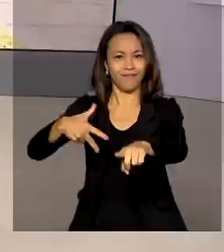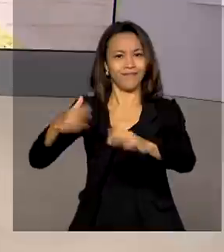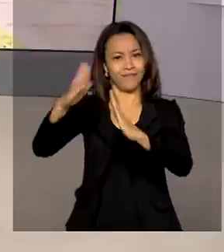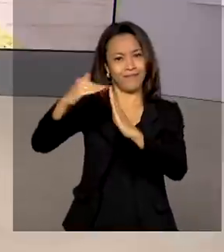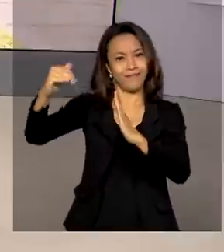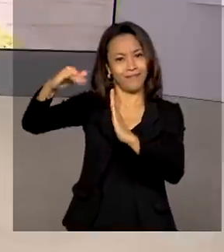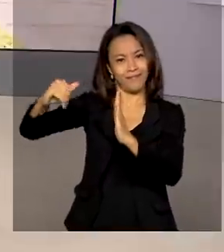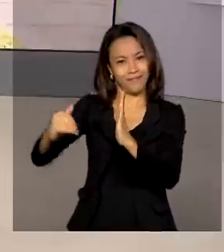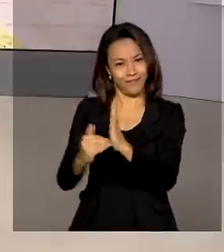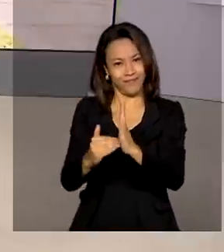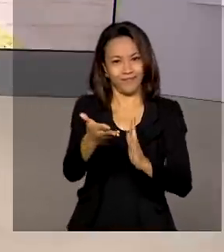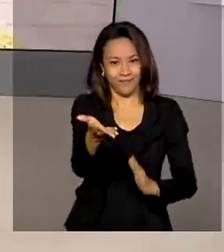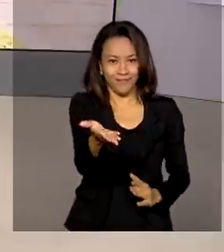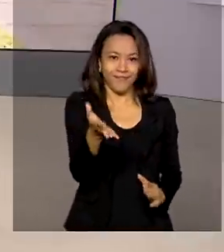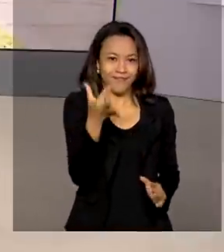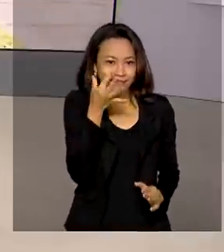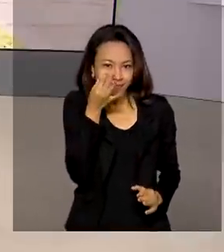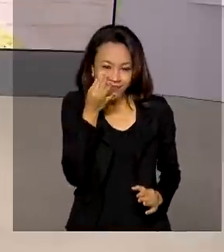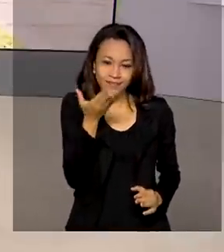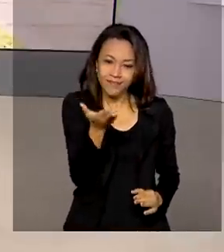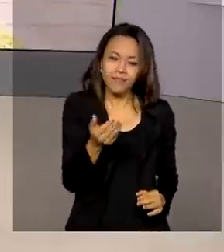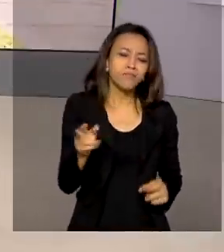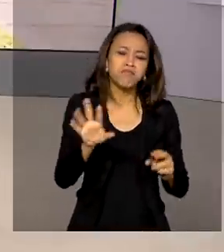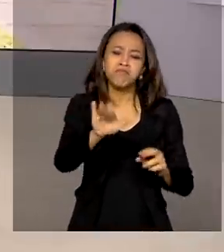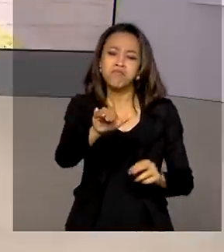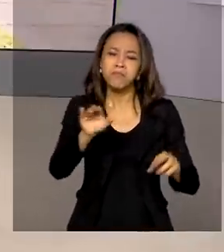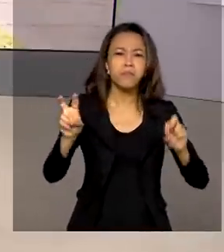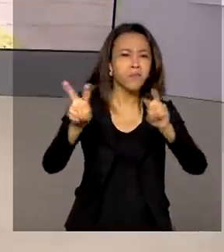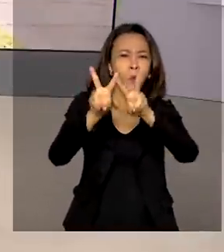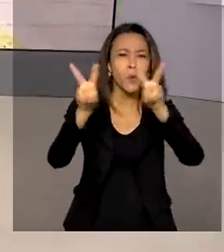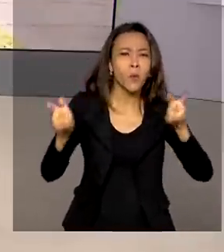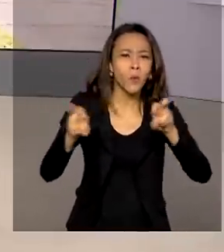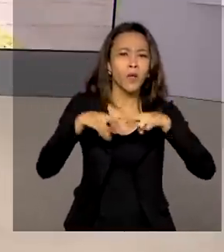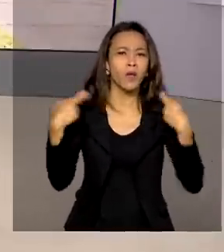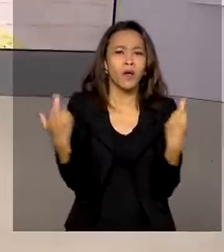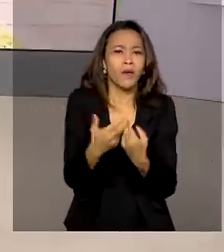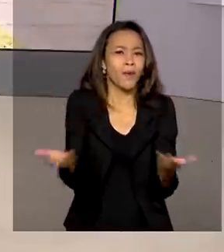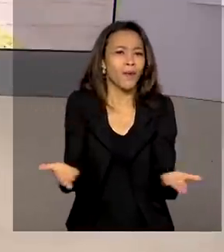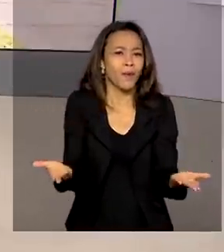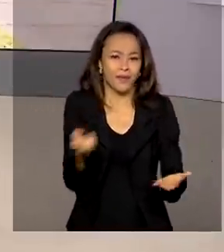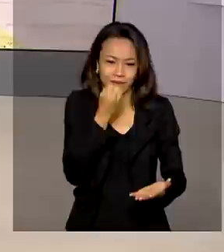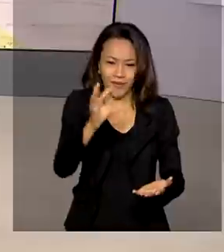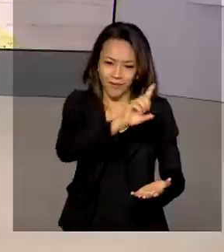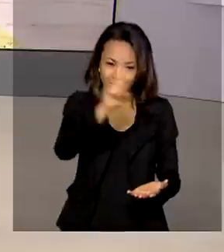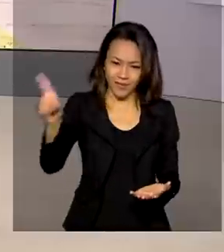Alvorada. Bem, Glauco, qual é o assunto, qual o tema dessa reunião hoje? Bom dia.